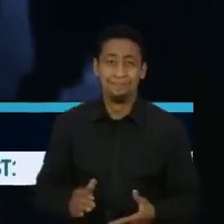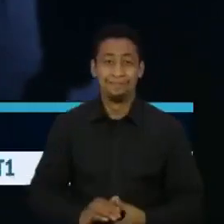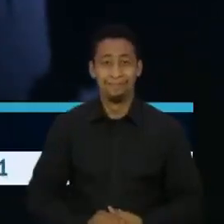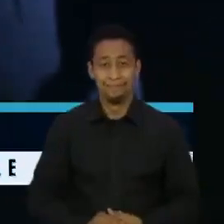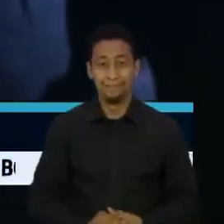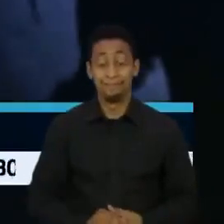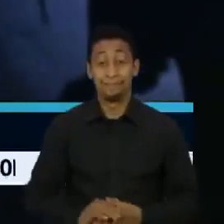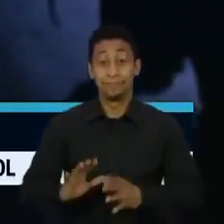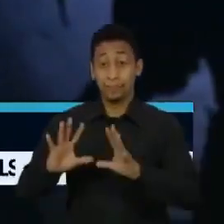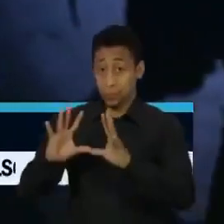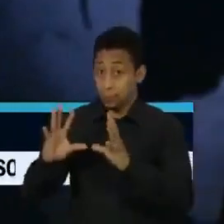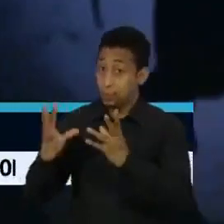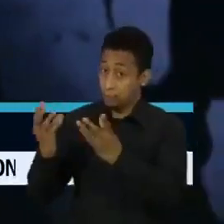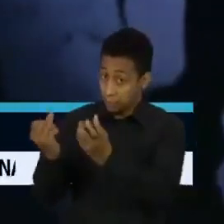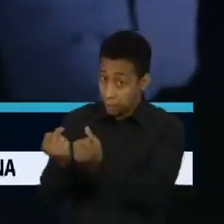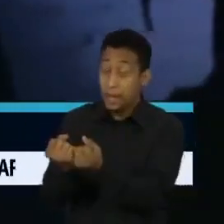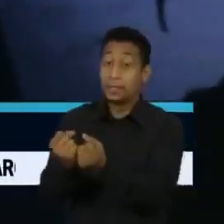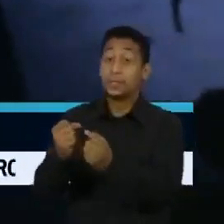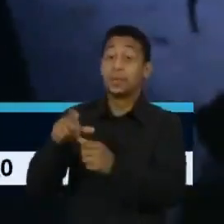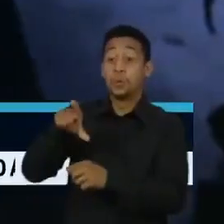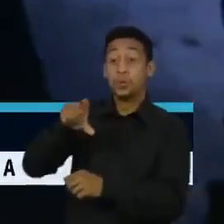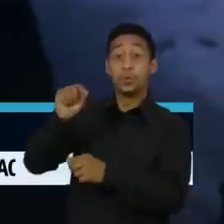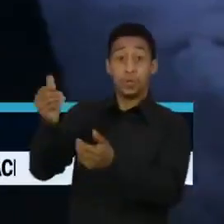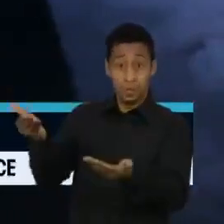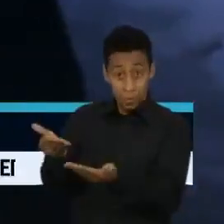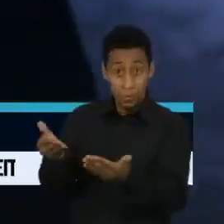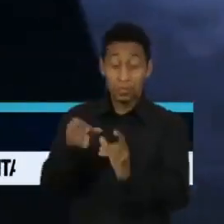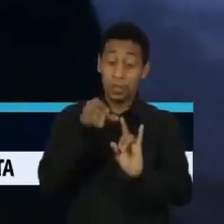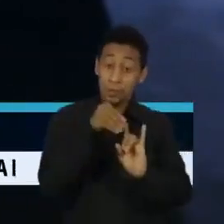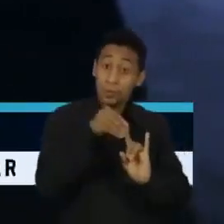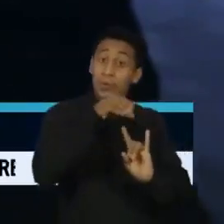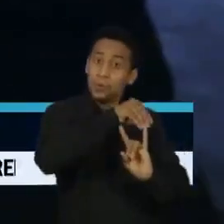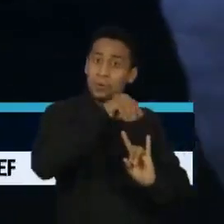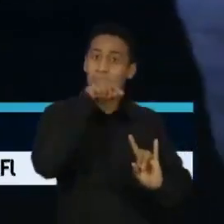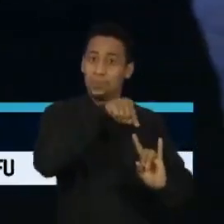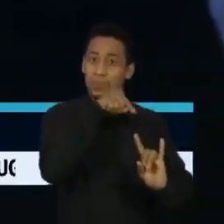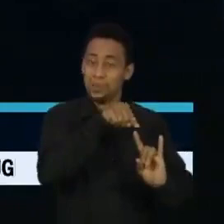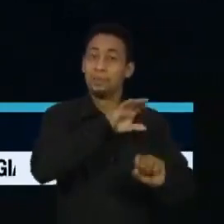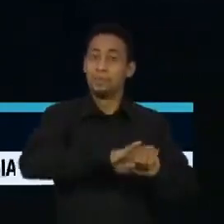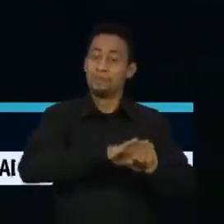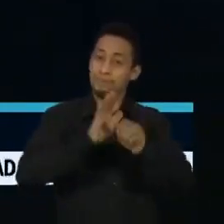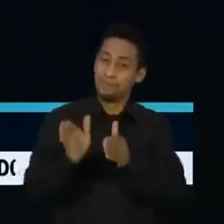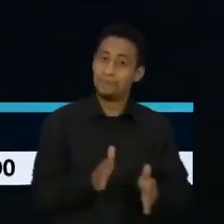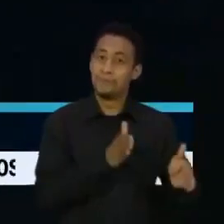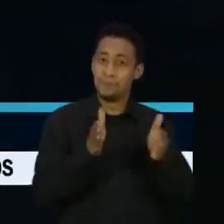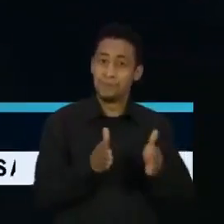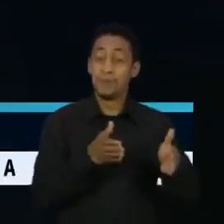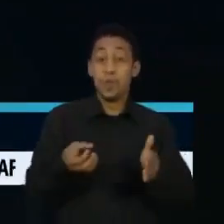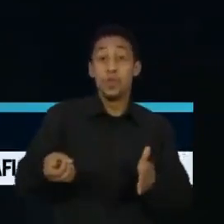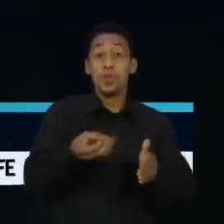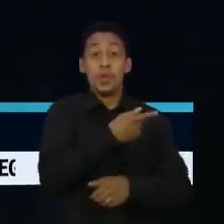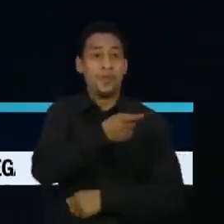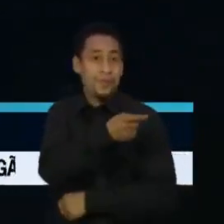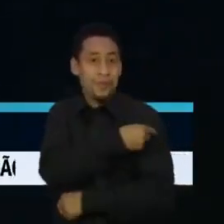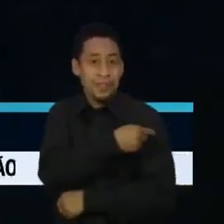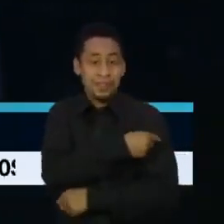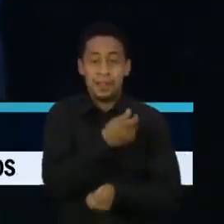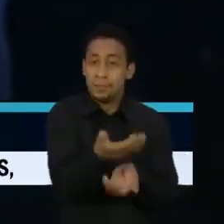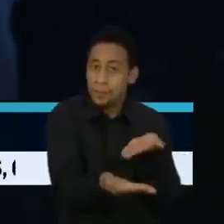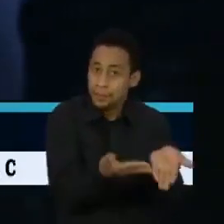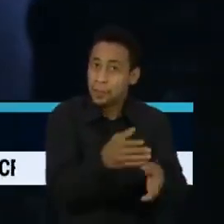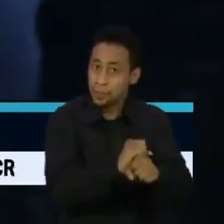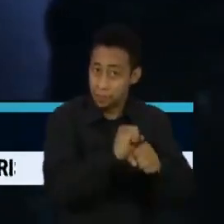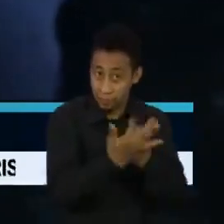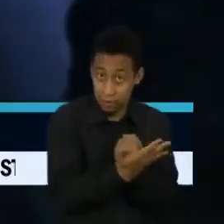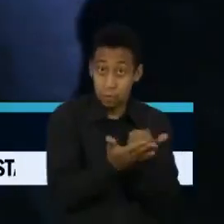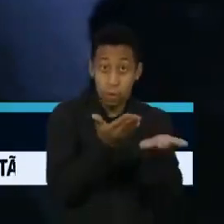A Organização Mundial da Saúde escolheu hoje a Fiocruz para a produção de uma nova vacina contra a Covid-19. A pesquisa,